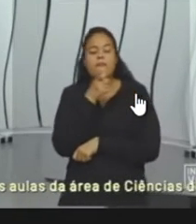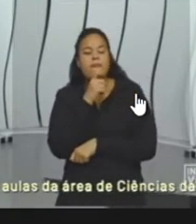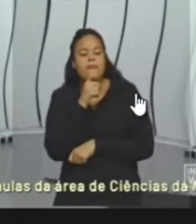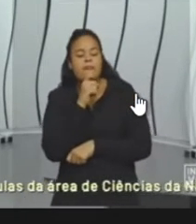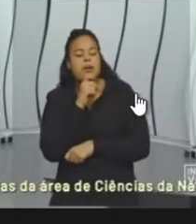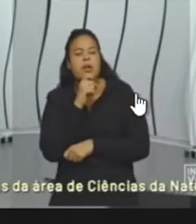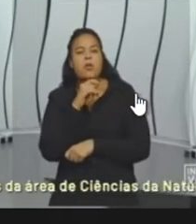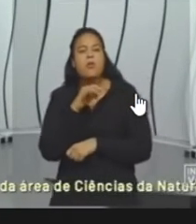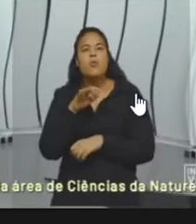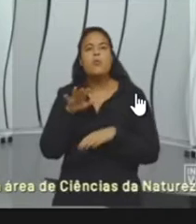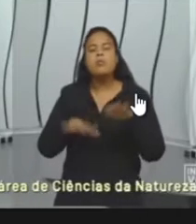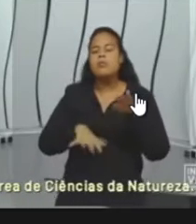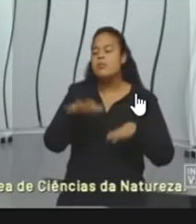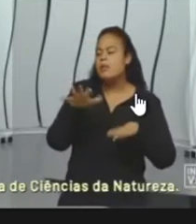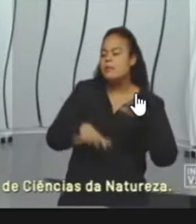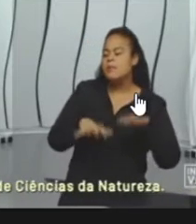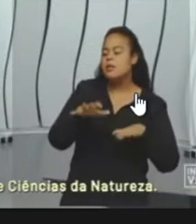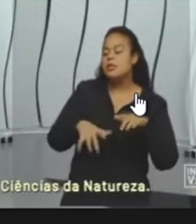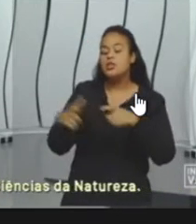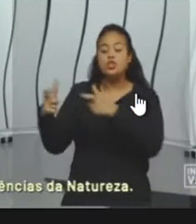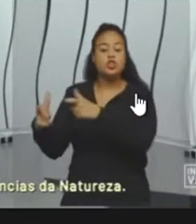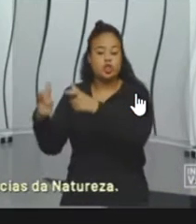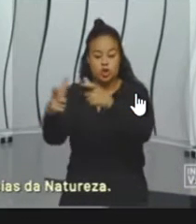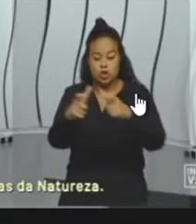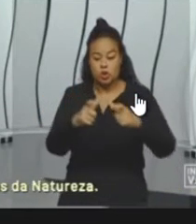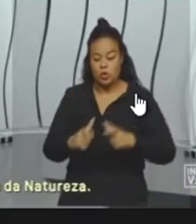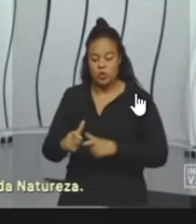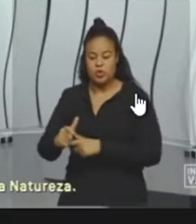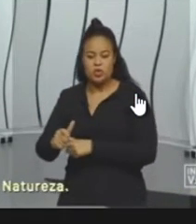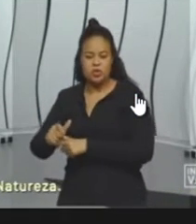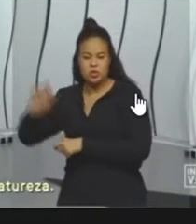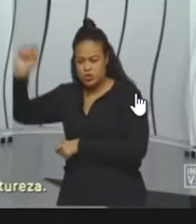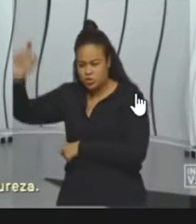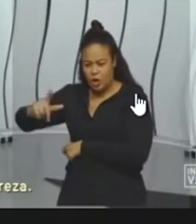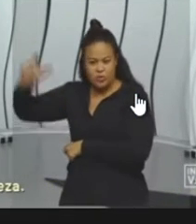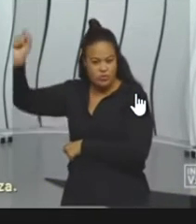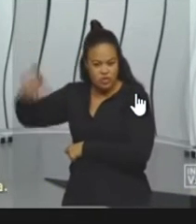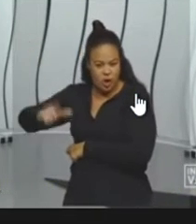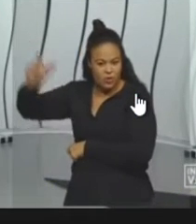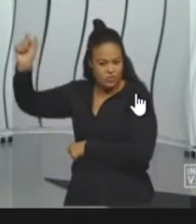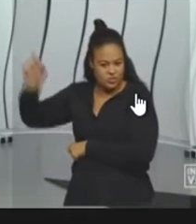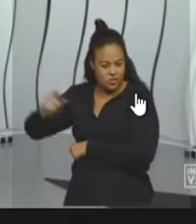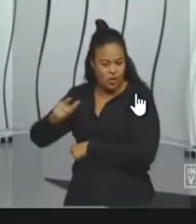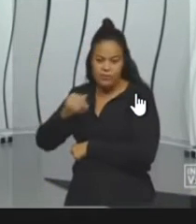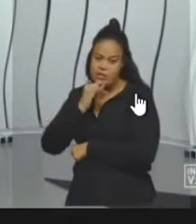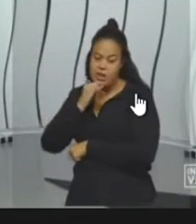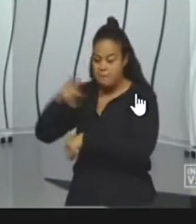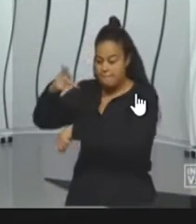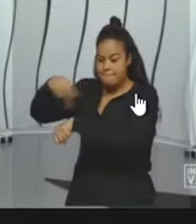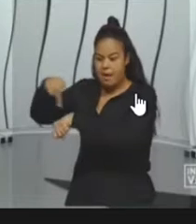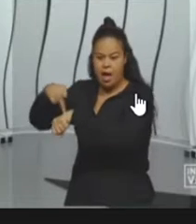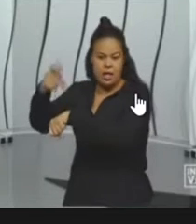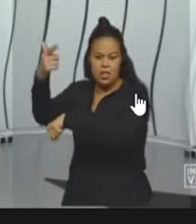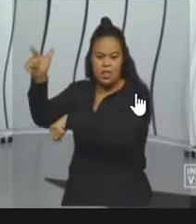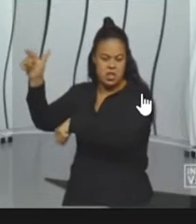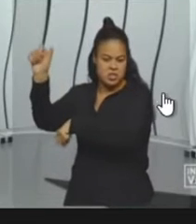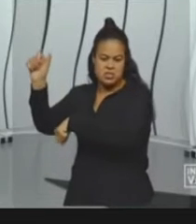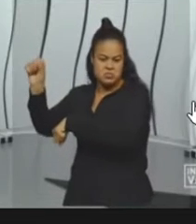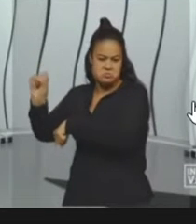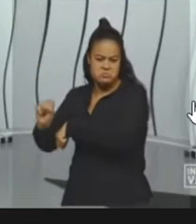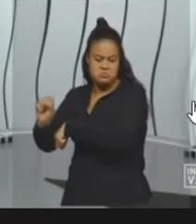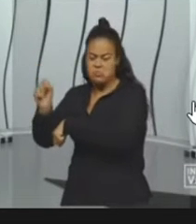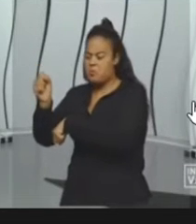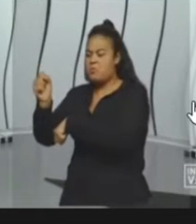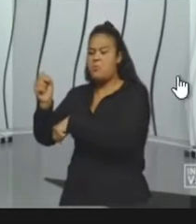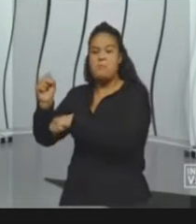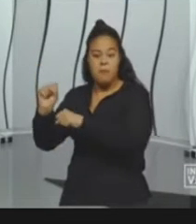encontra, você não vai ter o Sol disponível todo o tempo. Além disso, algumas variações, como o surgimento de muitas